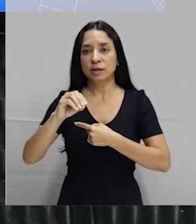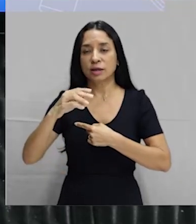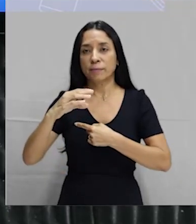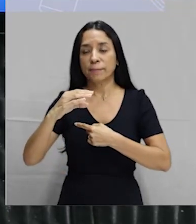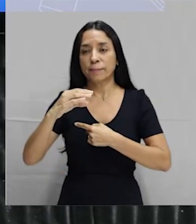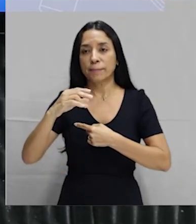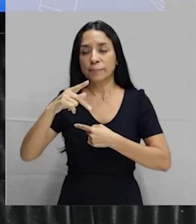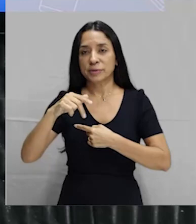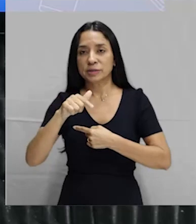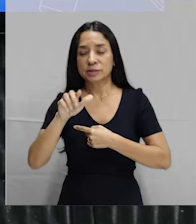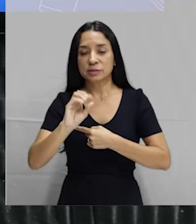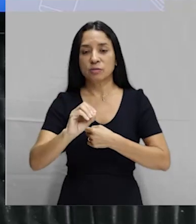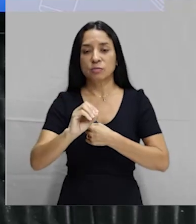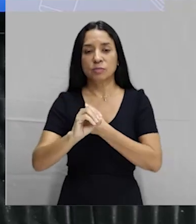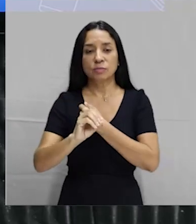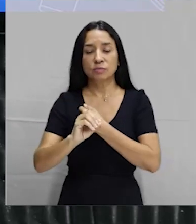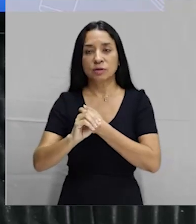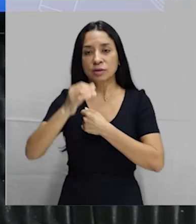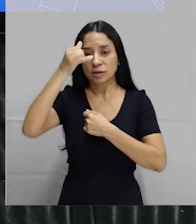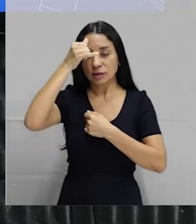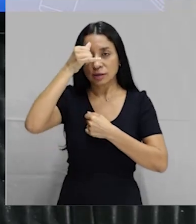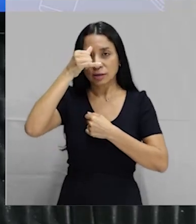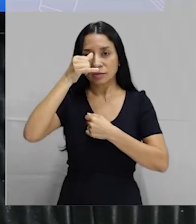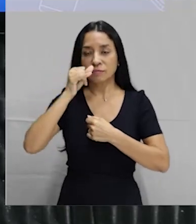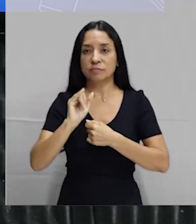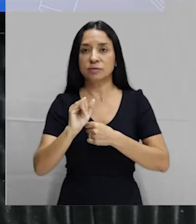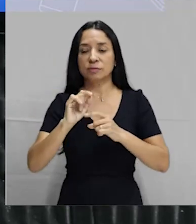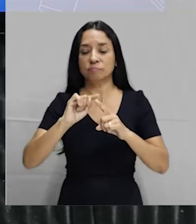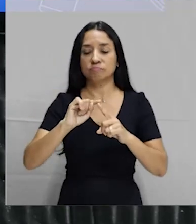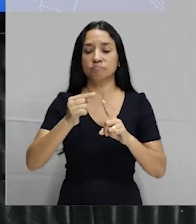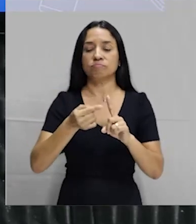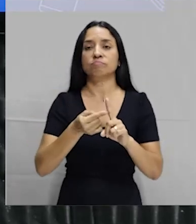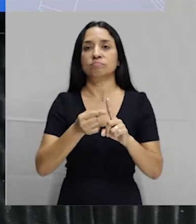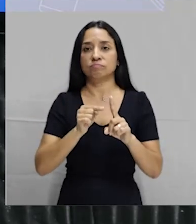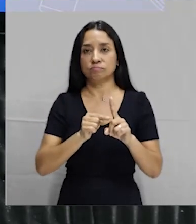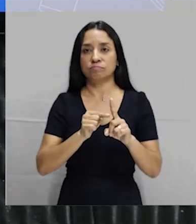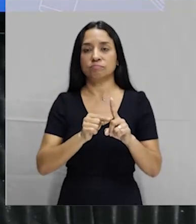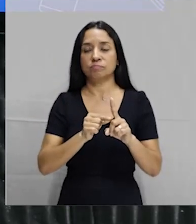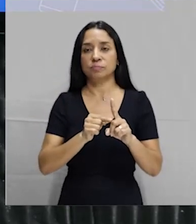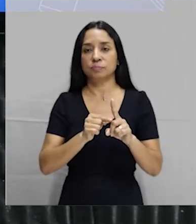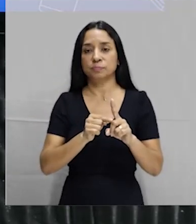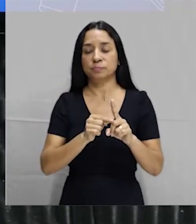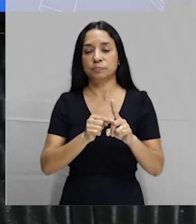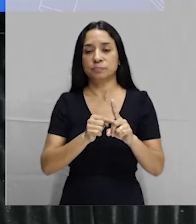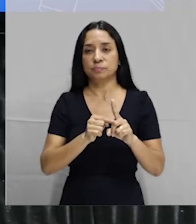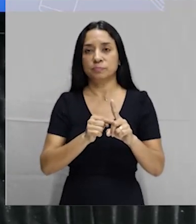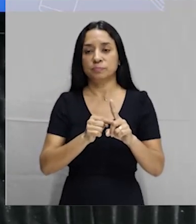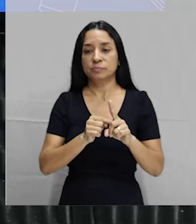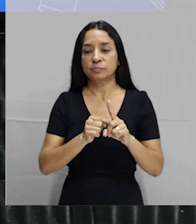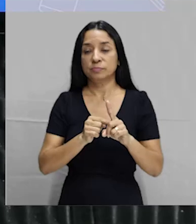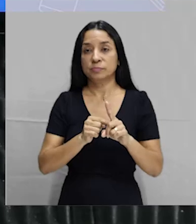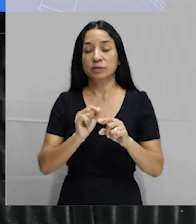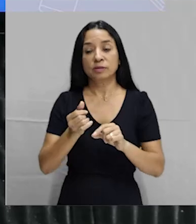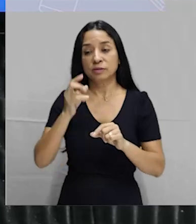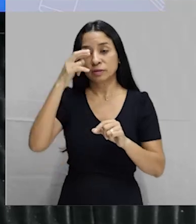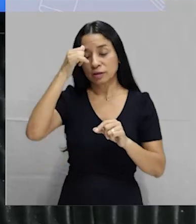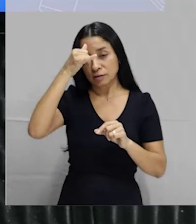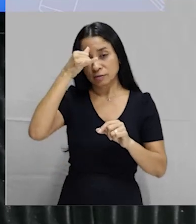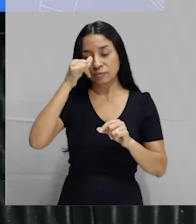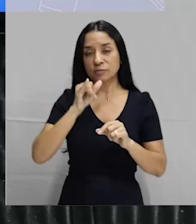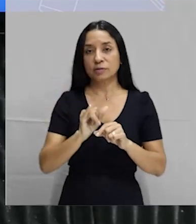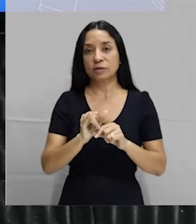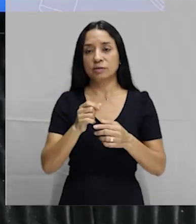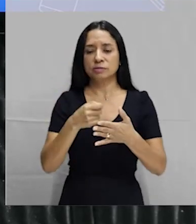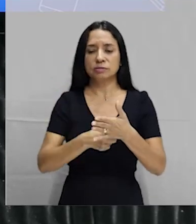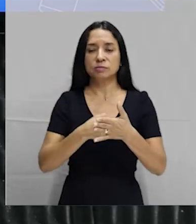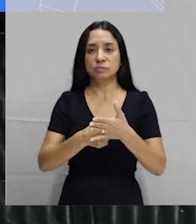acabou de ver aqui, é a prevenção deliberada da gravidez. Essa prevenção, essa